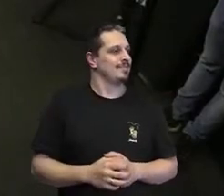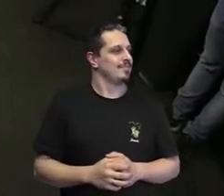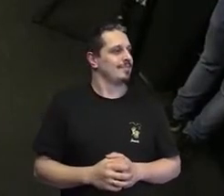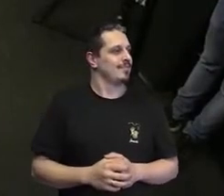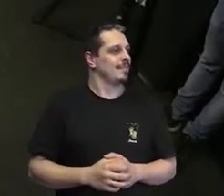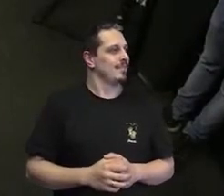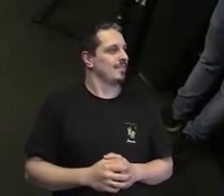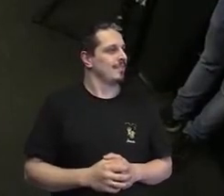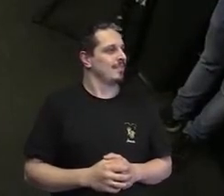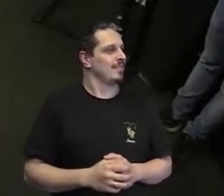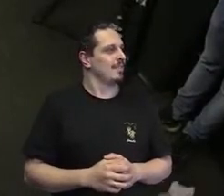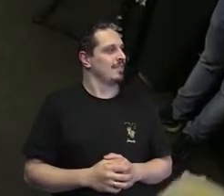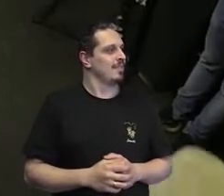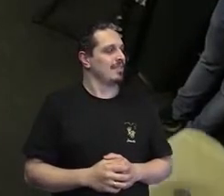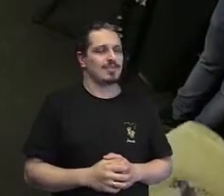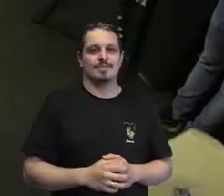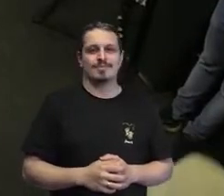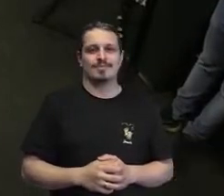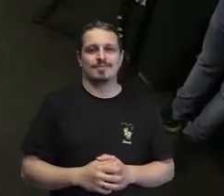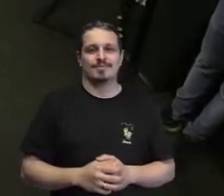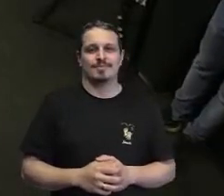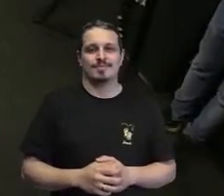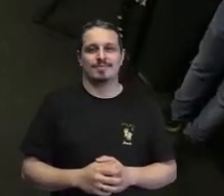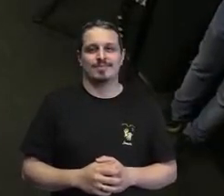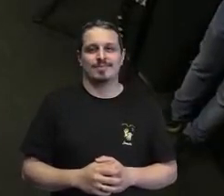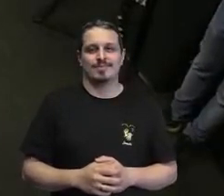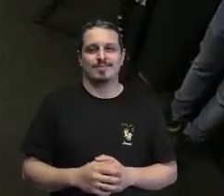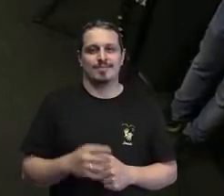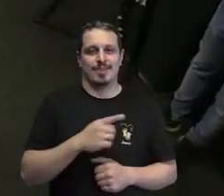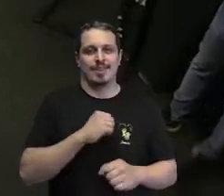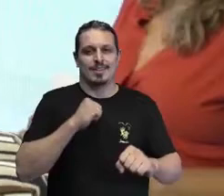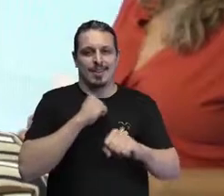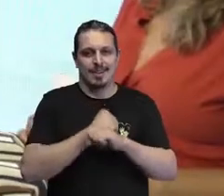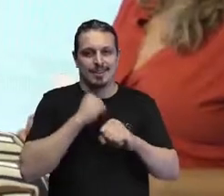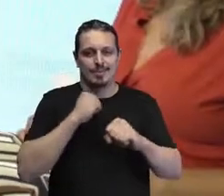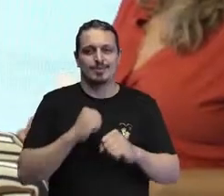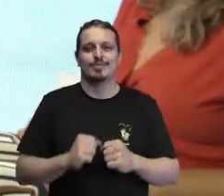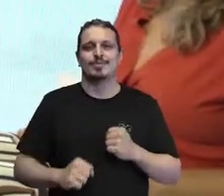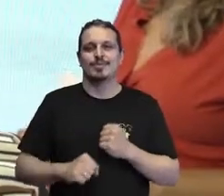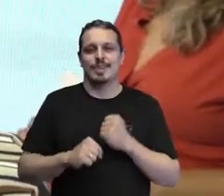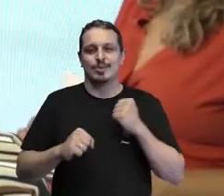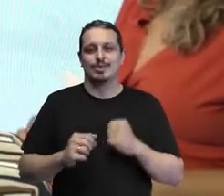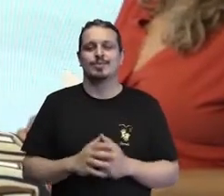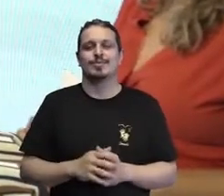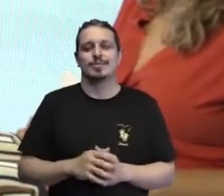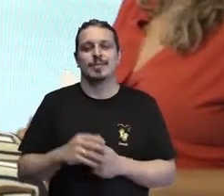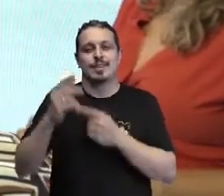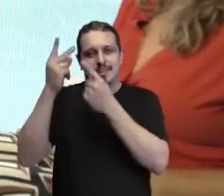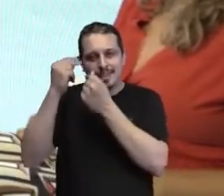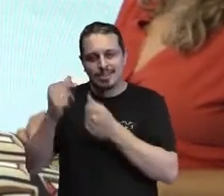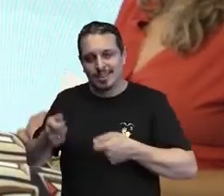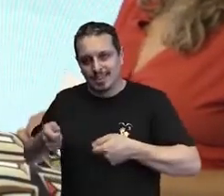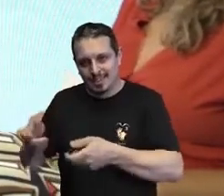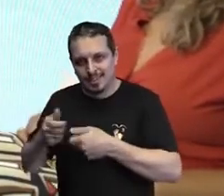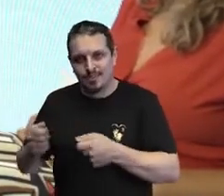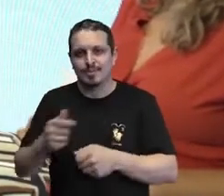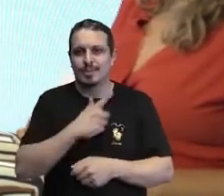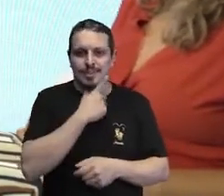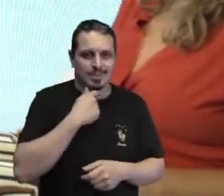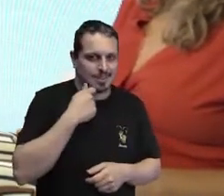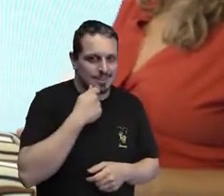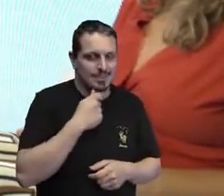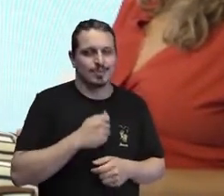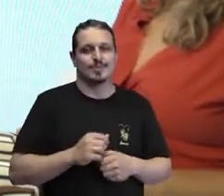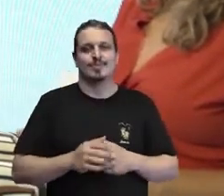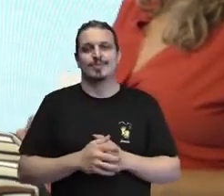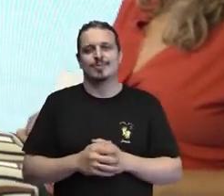Tudo bem? Lanks. Obrigada, Tabata. Tudo bem. Um prazer estar aqui. Estou muito feliz. Muito obrigada pelo convite. E eu acho que é